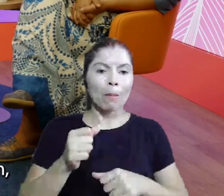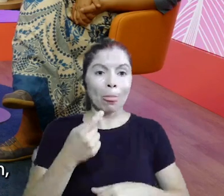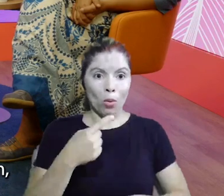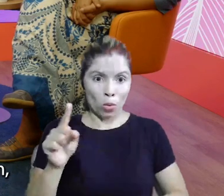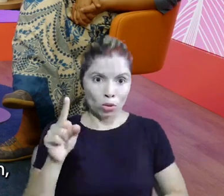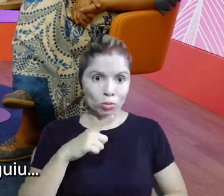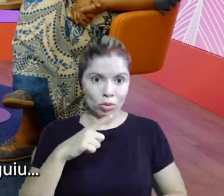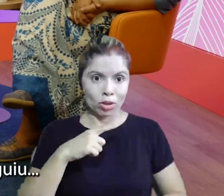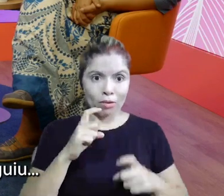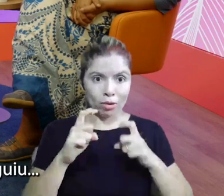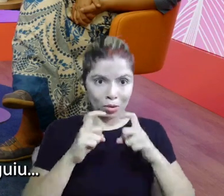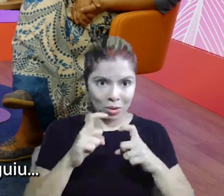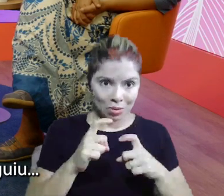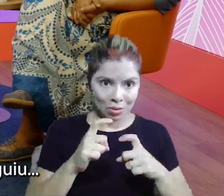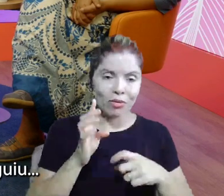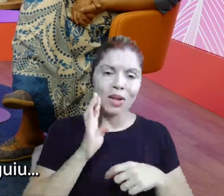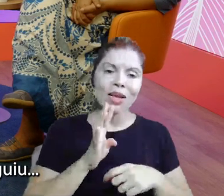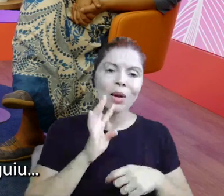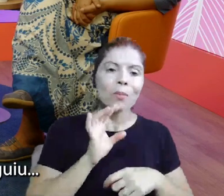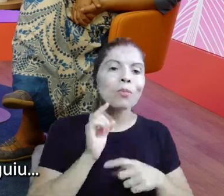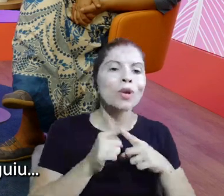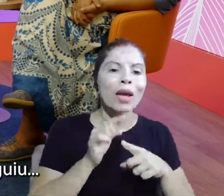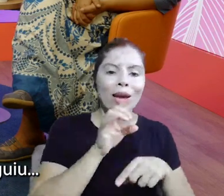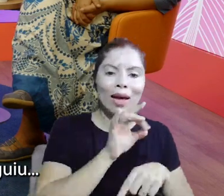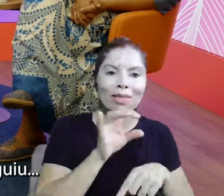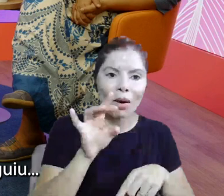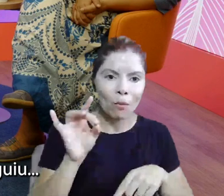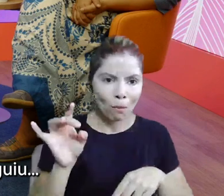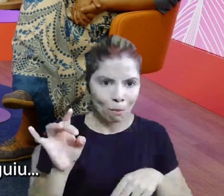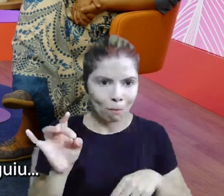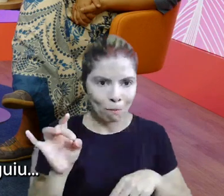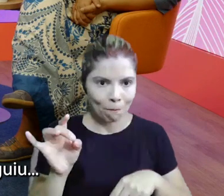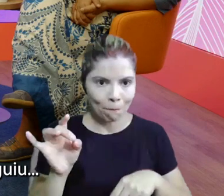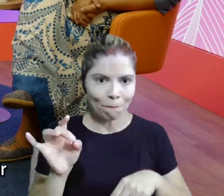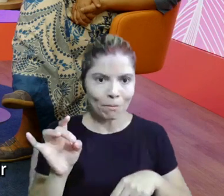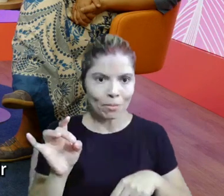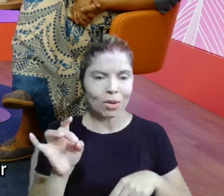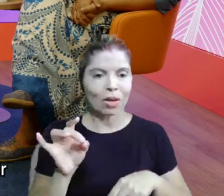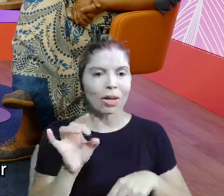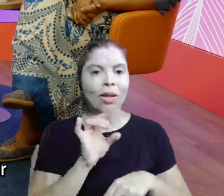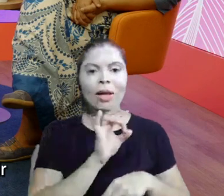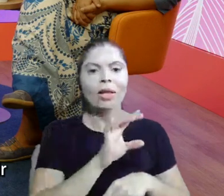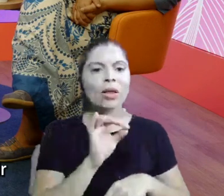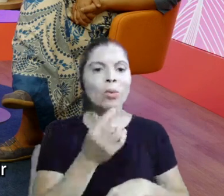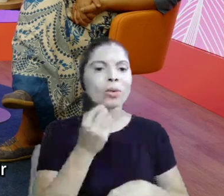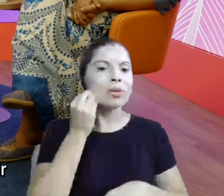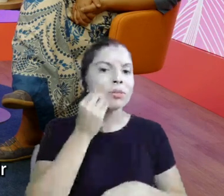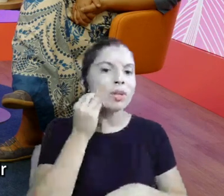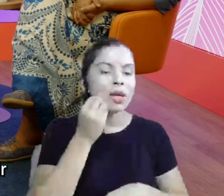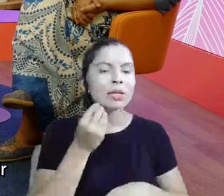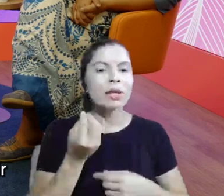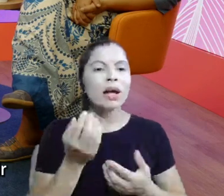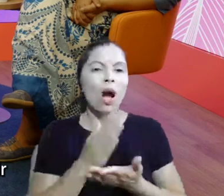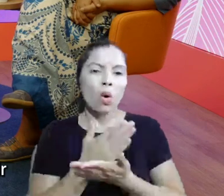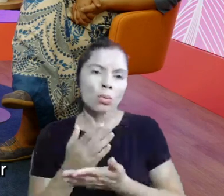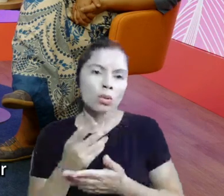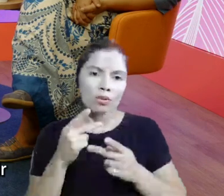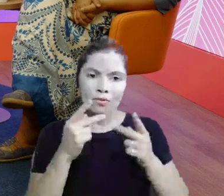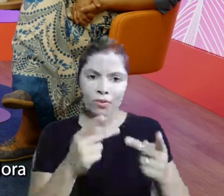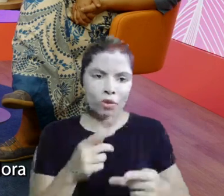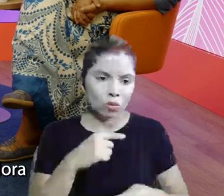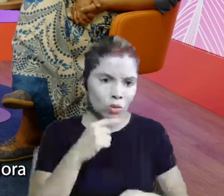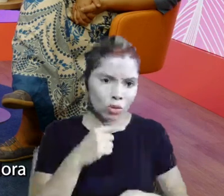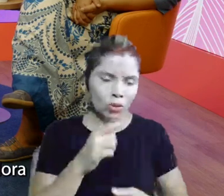no último que nós tivemos, assim, foi muito legal porque acabou que cada um não conseguiu. Aconteceu um acaso que as meninas não